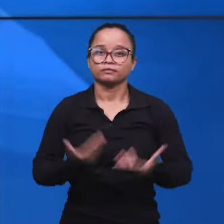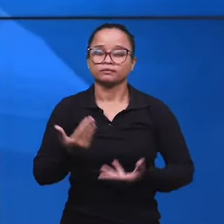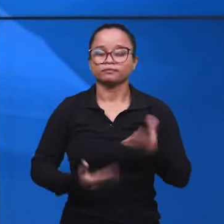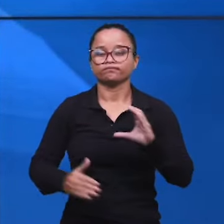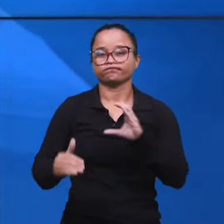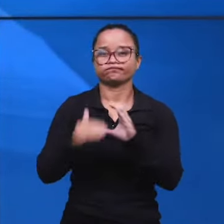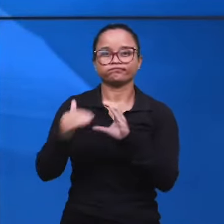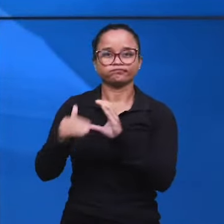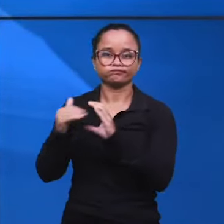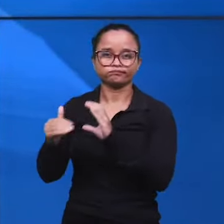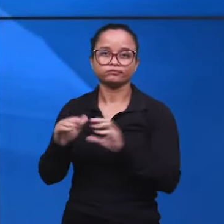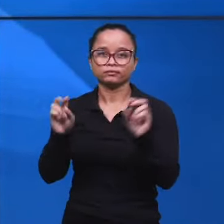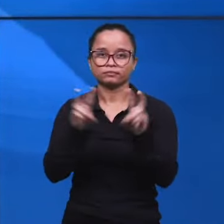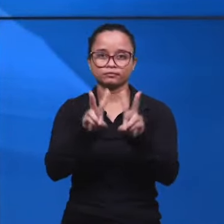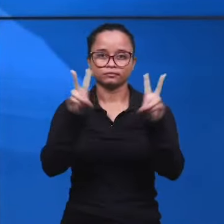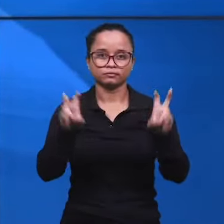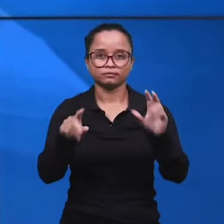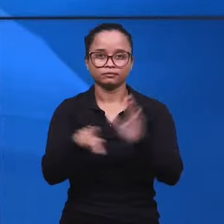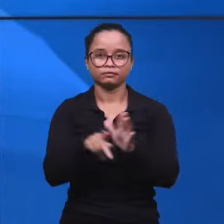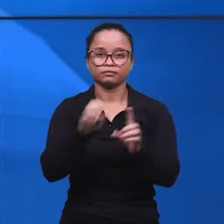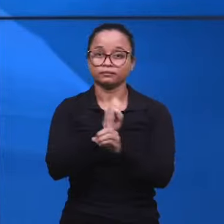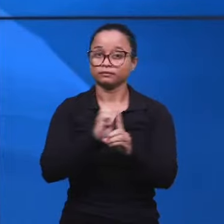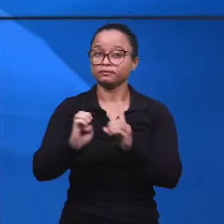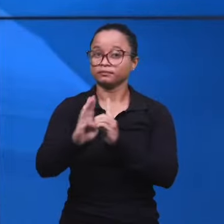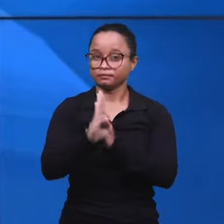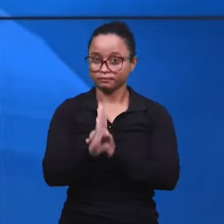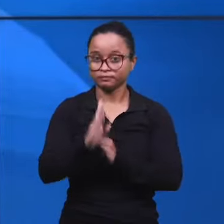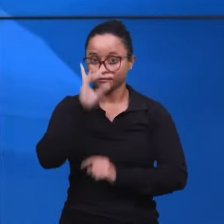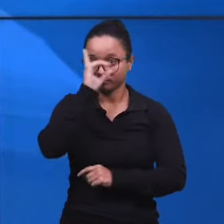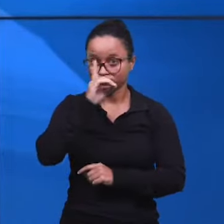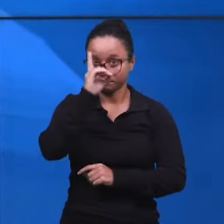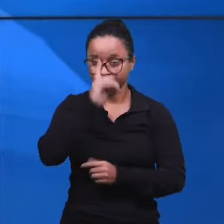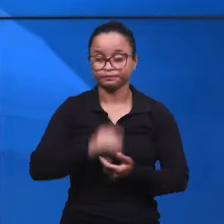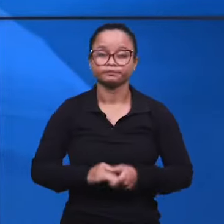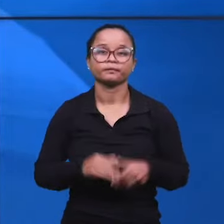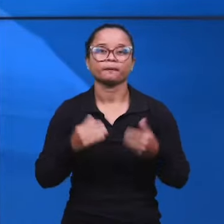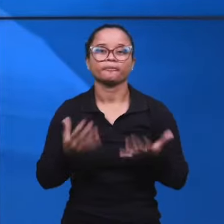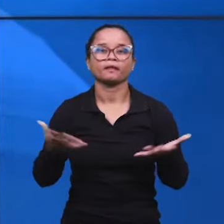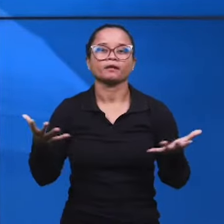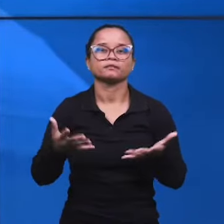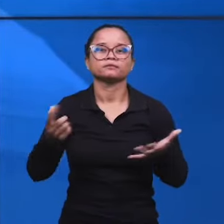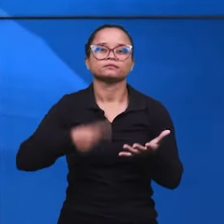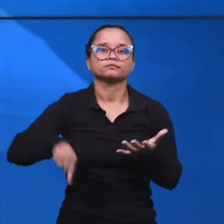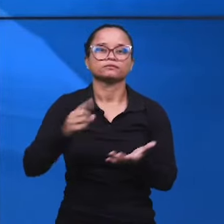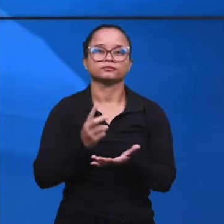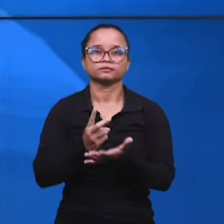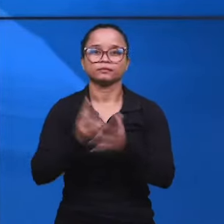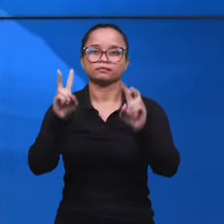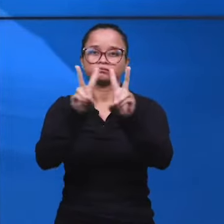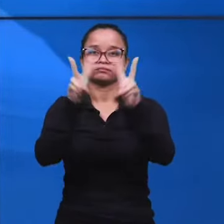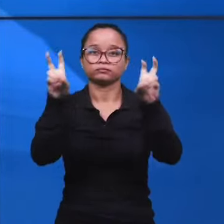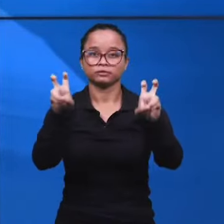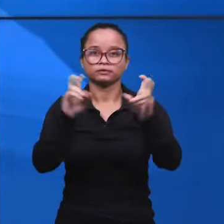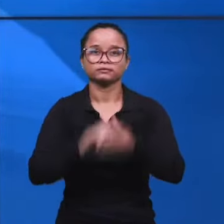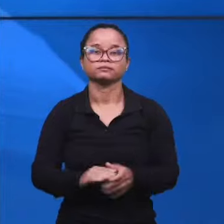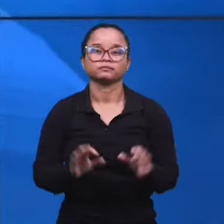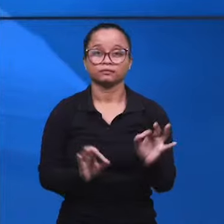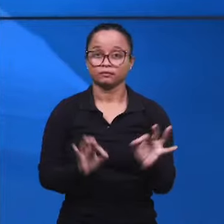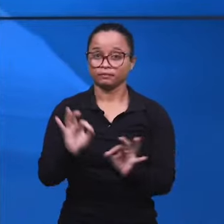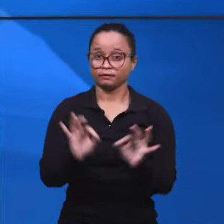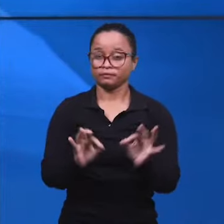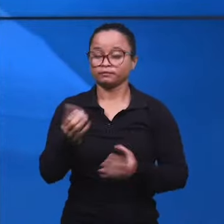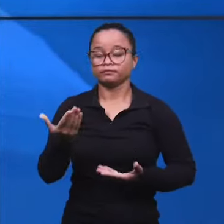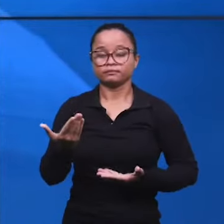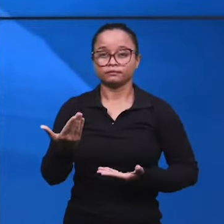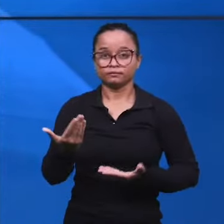como parte do assunto da Escola Bíblica deste domingo. Nós vamos, então, continuar no tema, o preparo